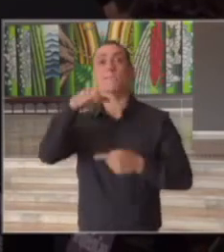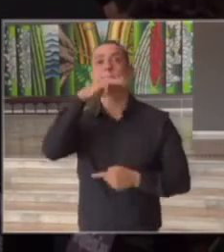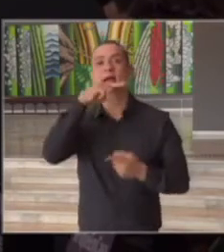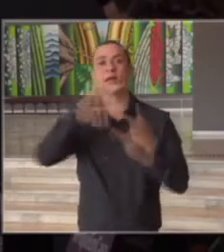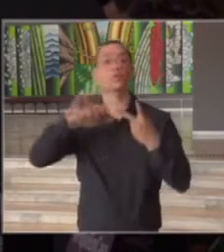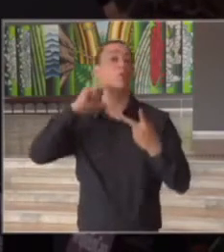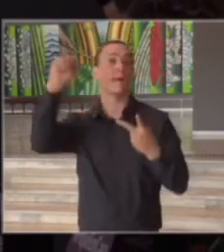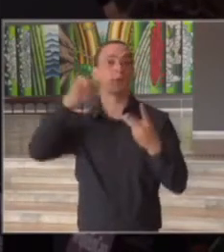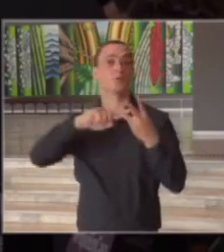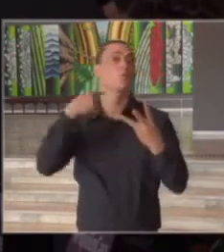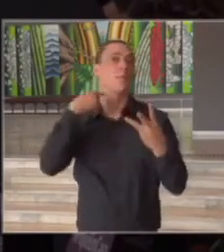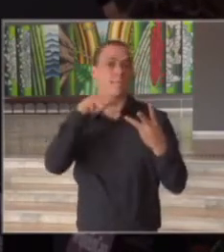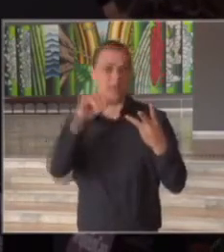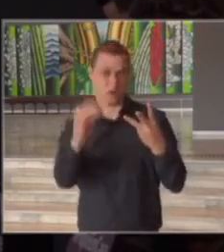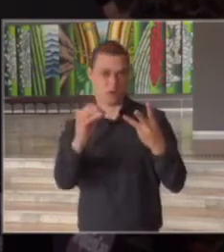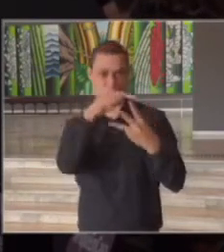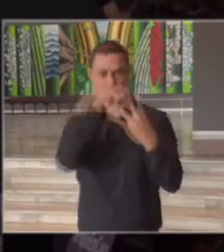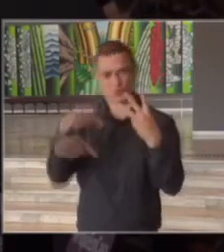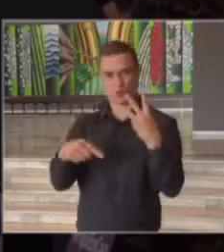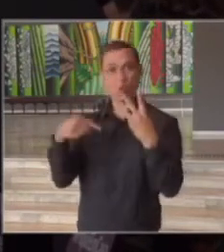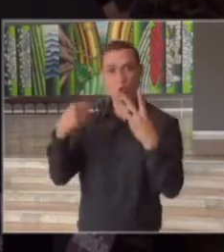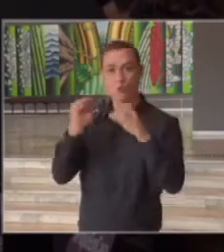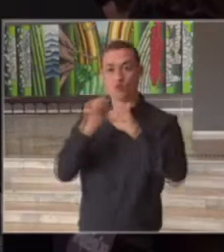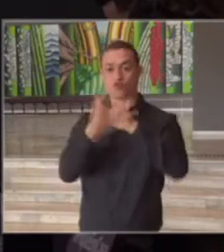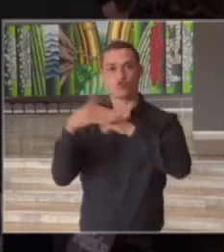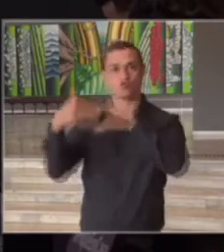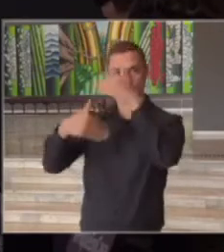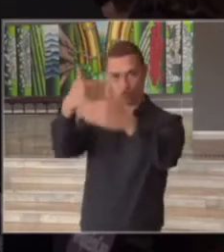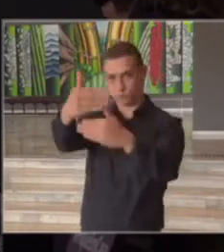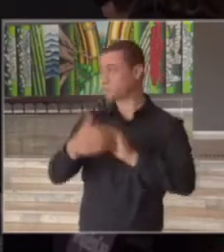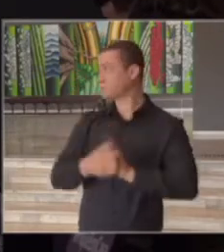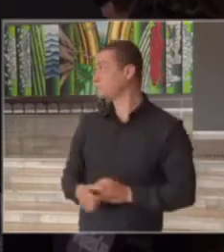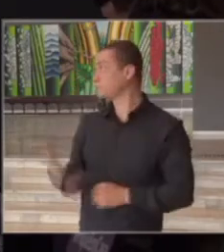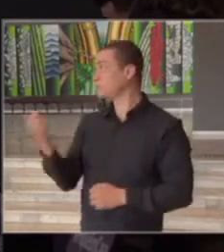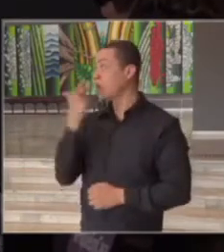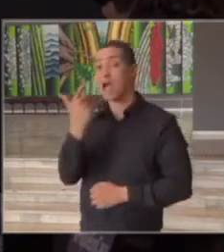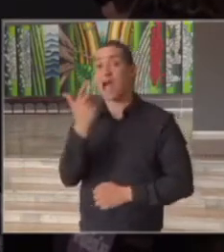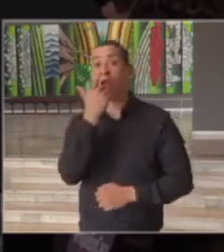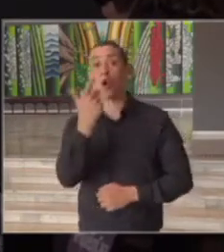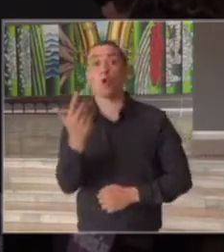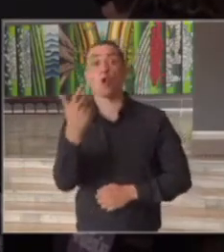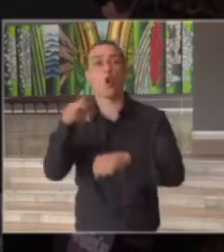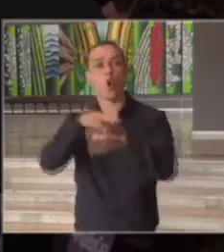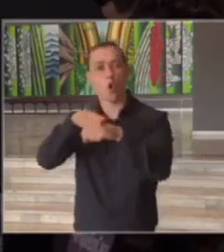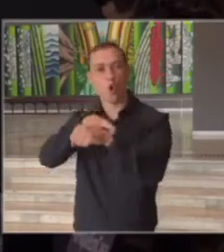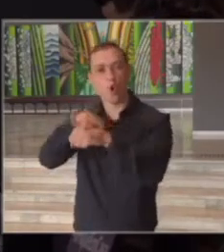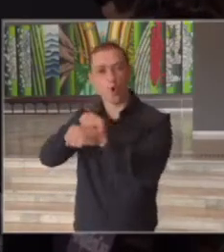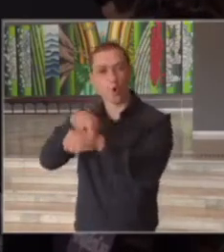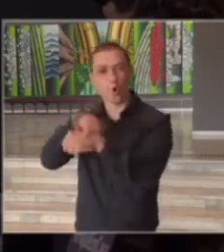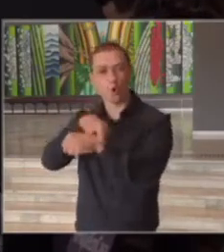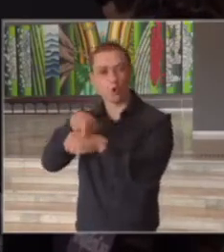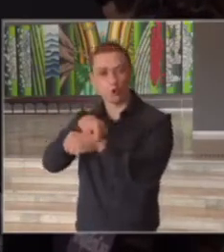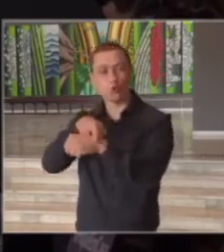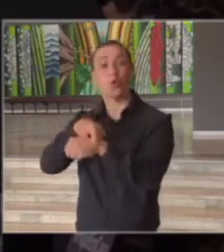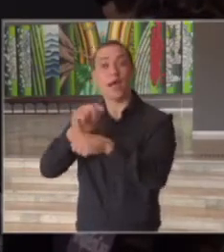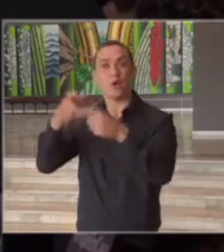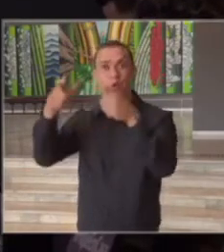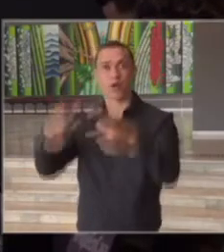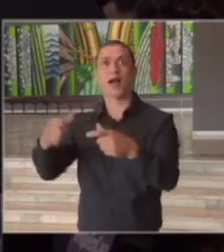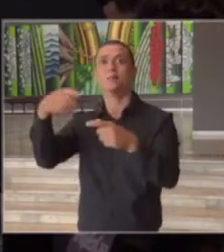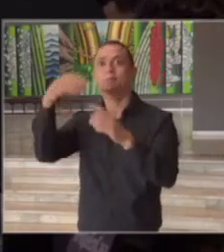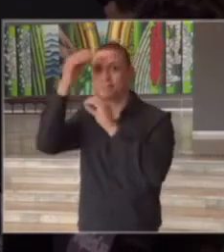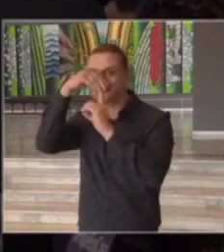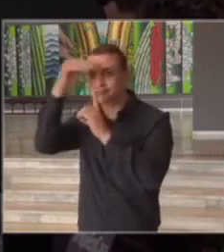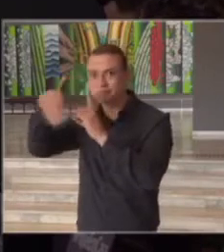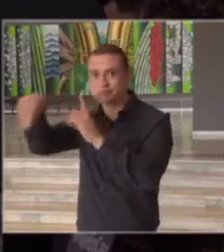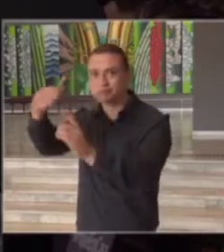evolução dos casos de covid em roxo são as regiões que contém as populações vulneráveis